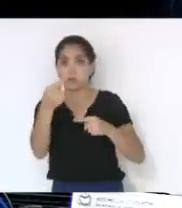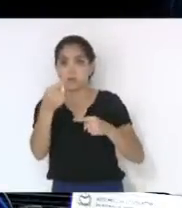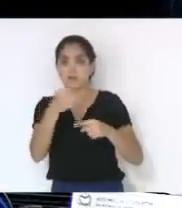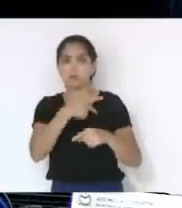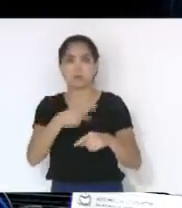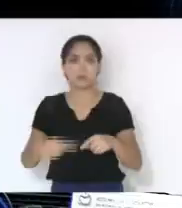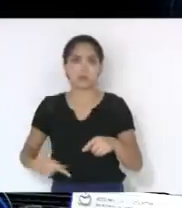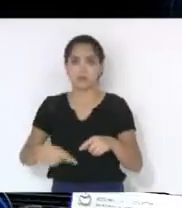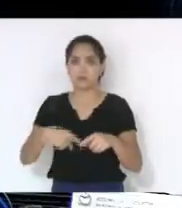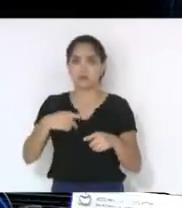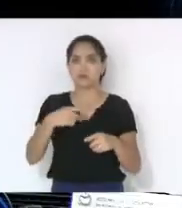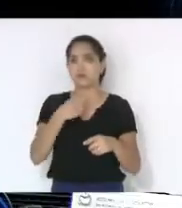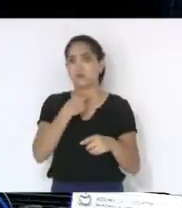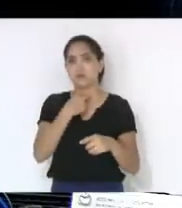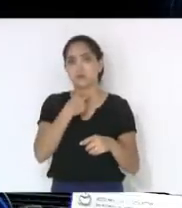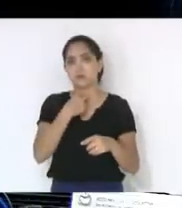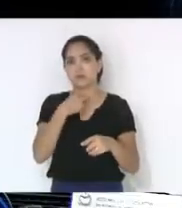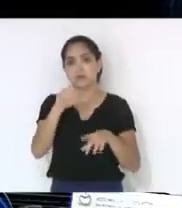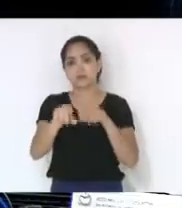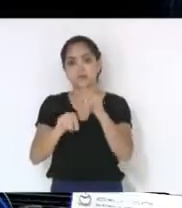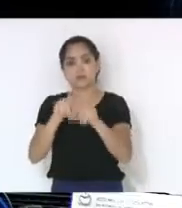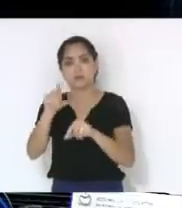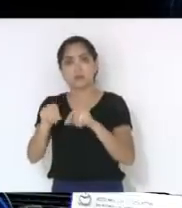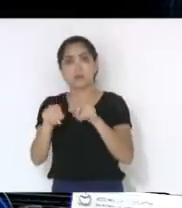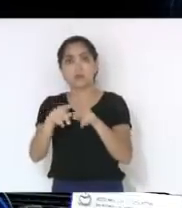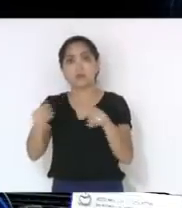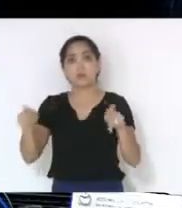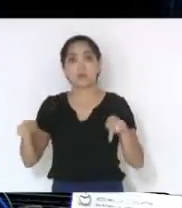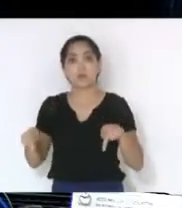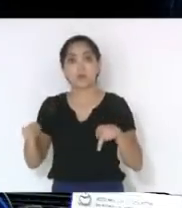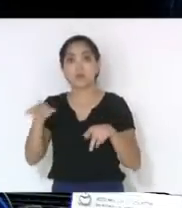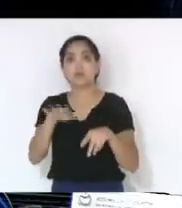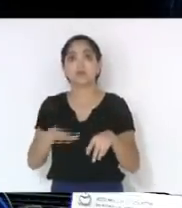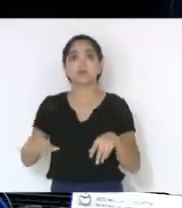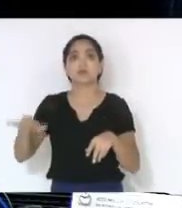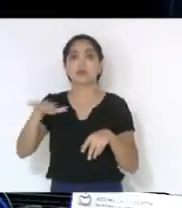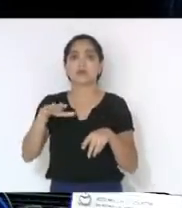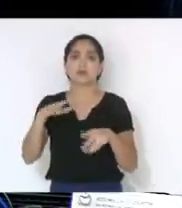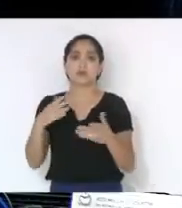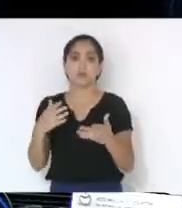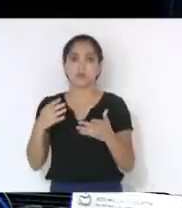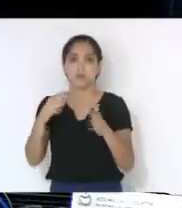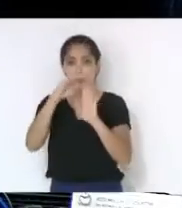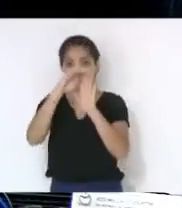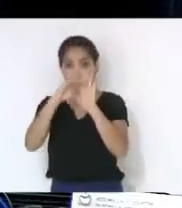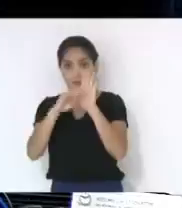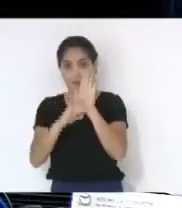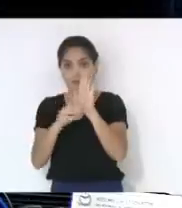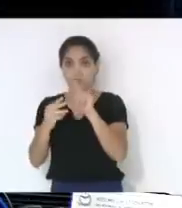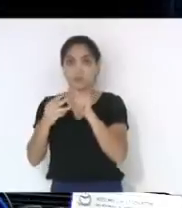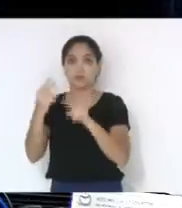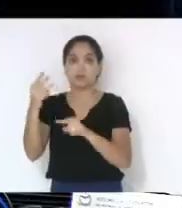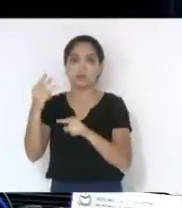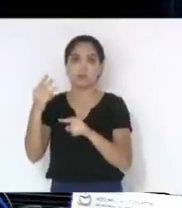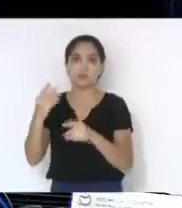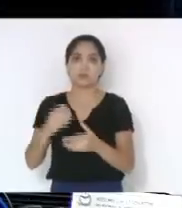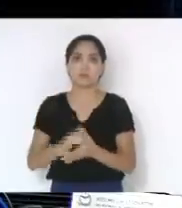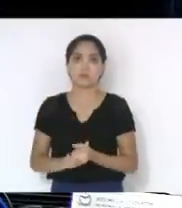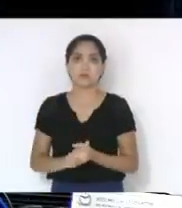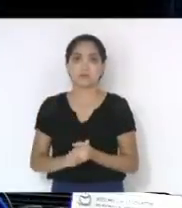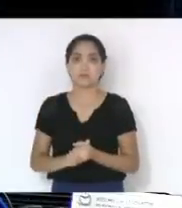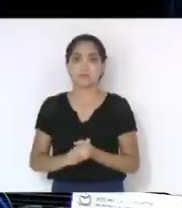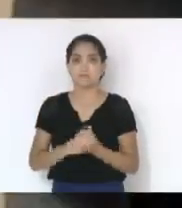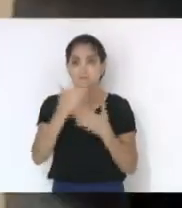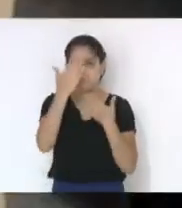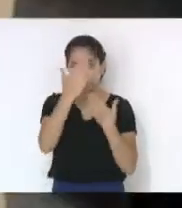poderia fazer a escolha do procurador-geral da República através da lista tríplice dado pelo Ministério Público Federal. Muito obrigado, senhor